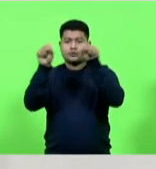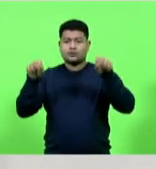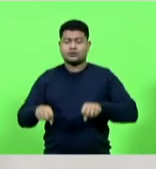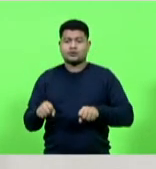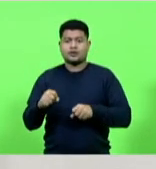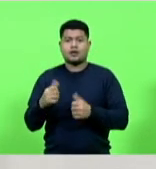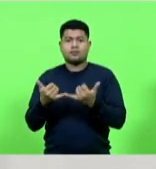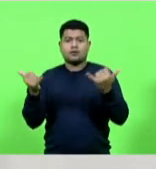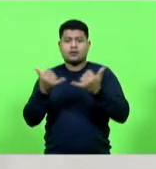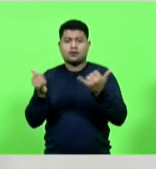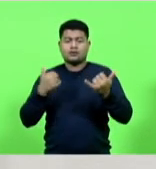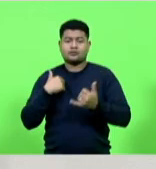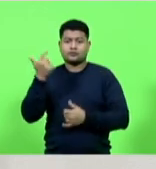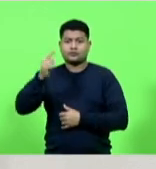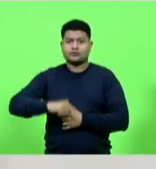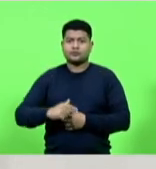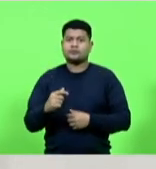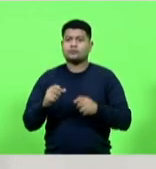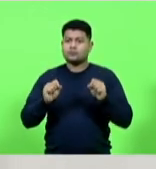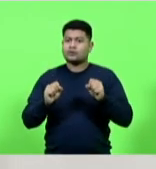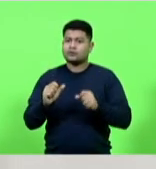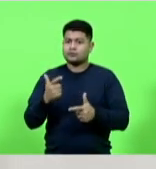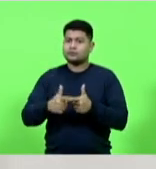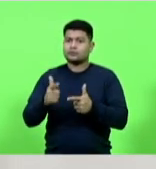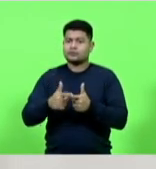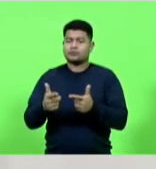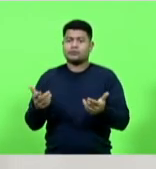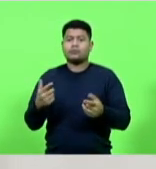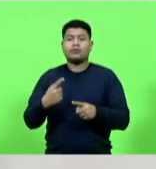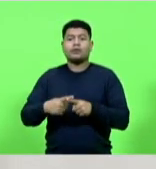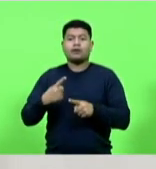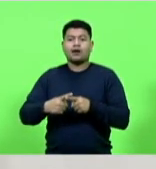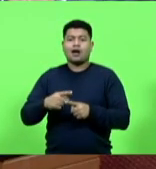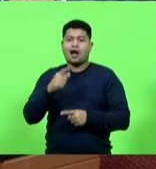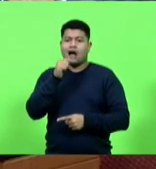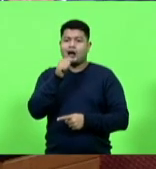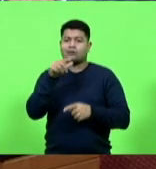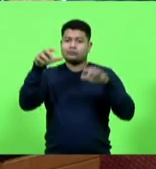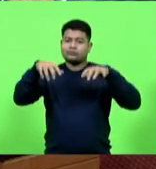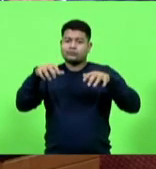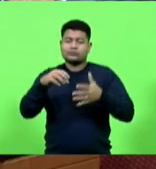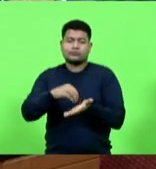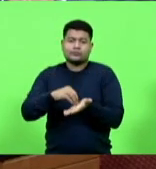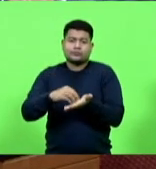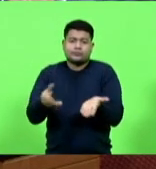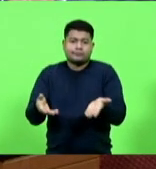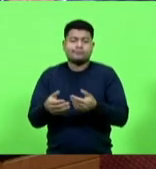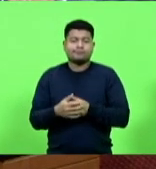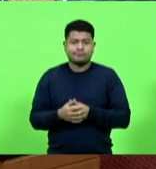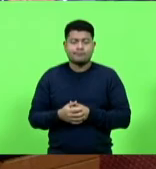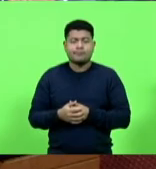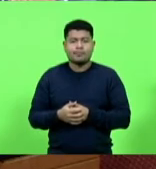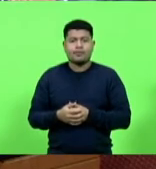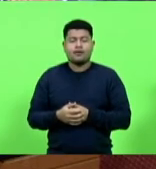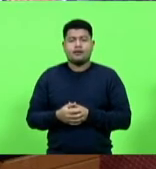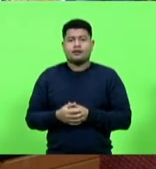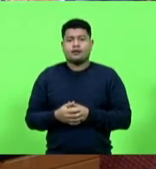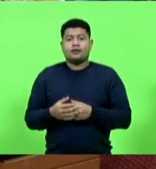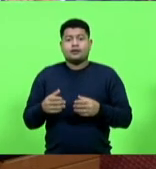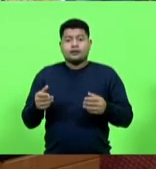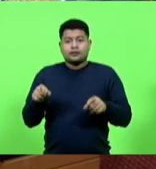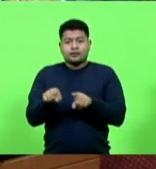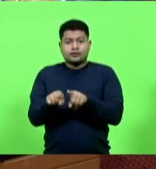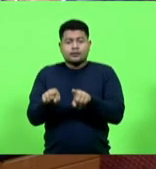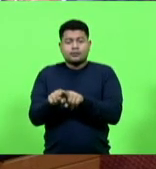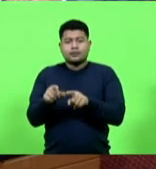vez se vê ameaçado pela crise hídrica aproveito para ressaltar que se temos uma radiodifusão diferenciada grande parte